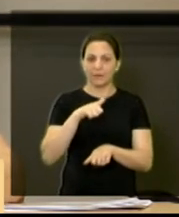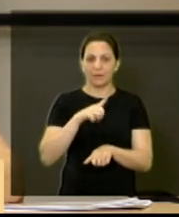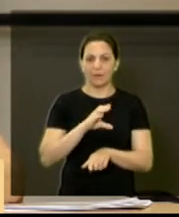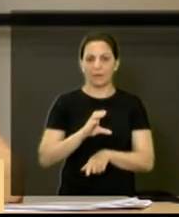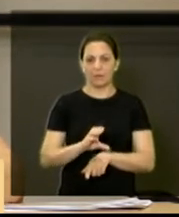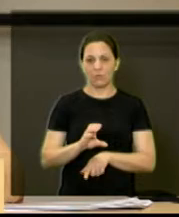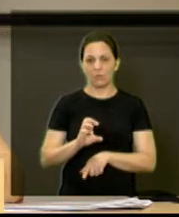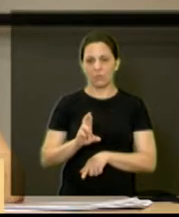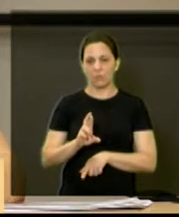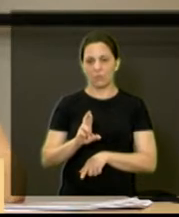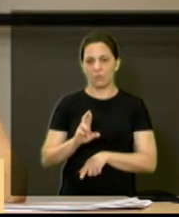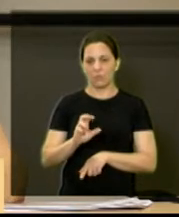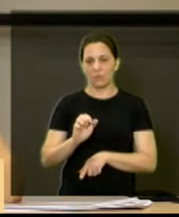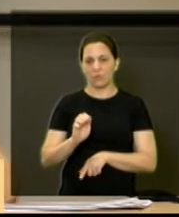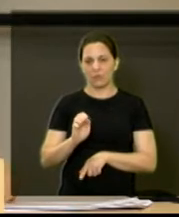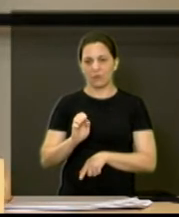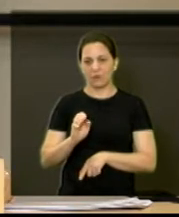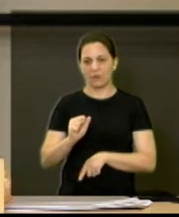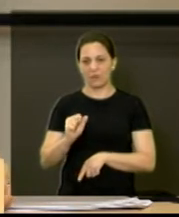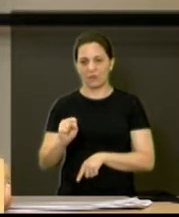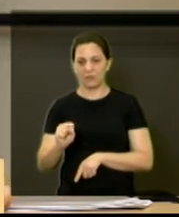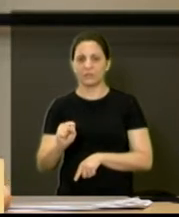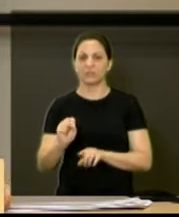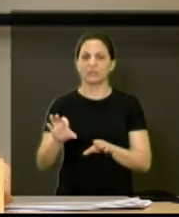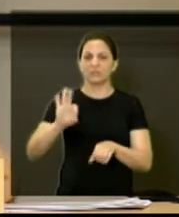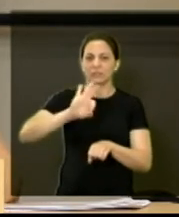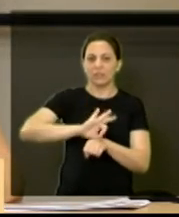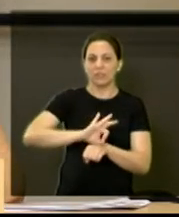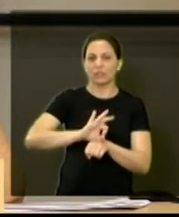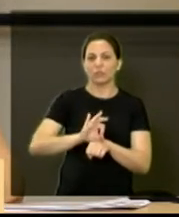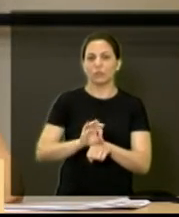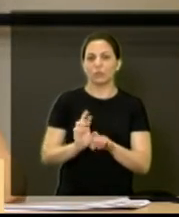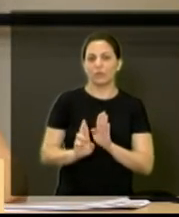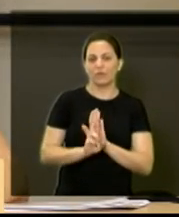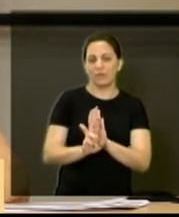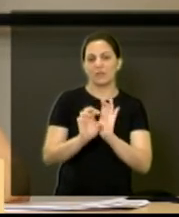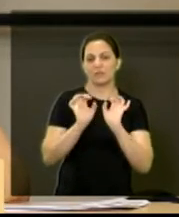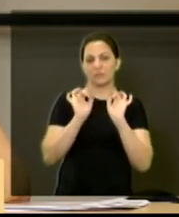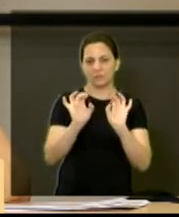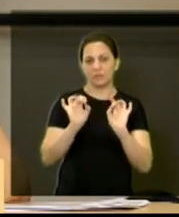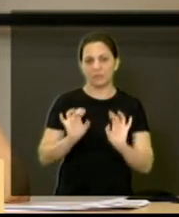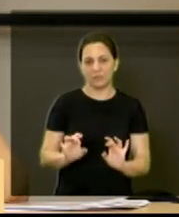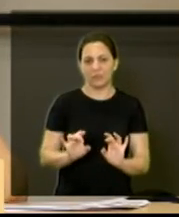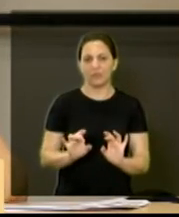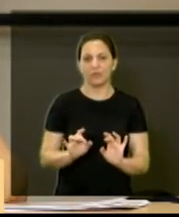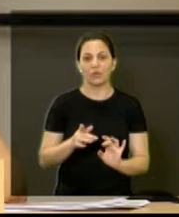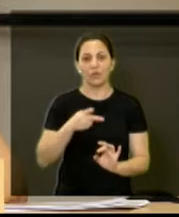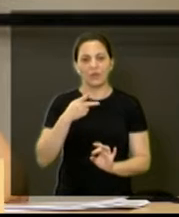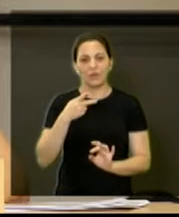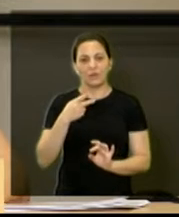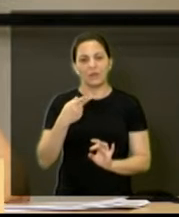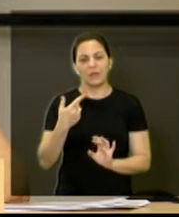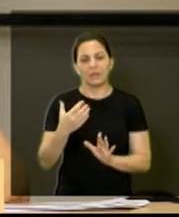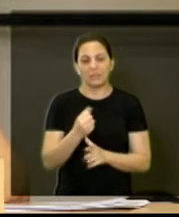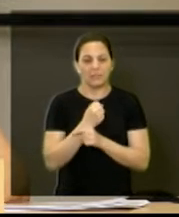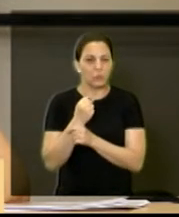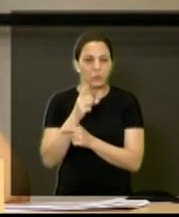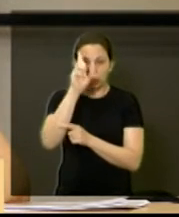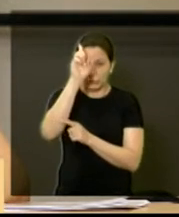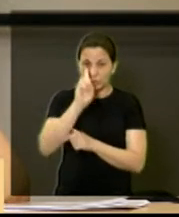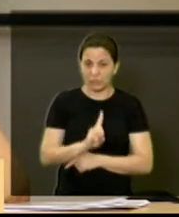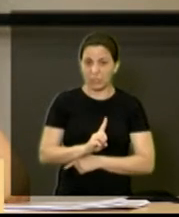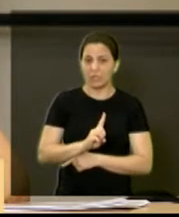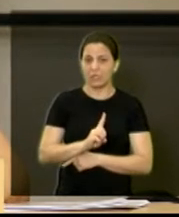CREAS, que é o Centro de Referência Especializado e que trabalha com a questão de violação de direitos, onde